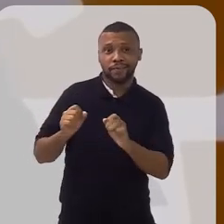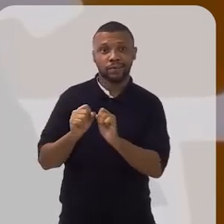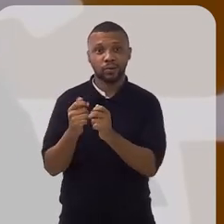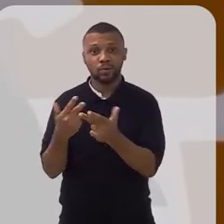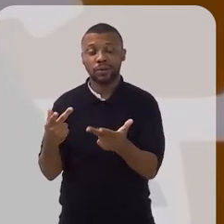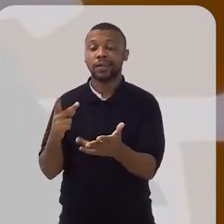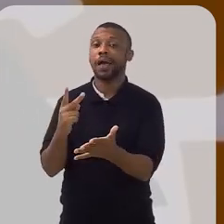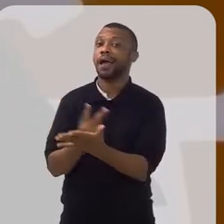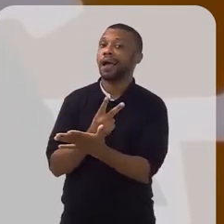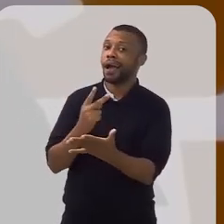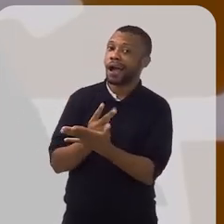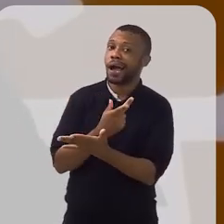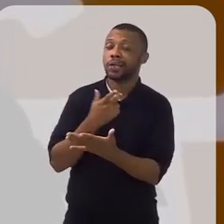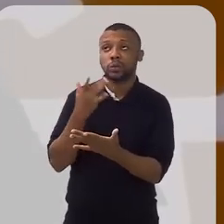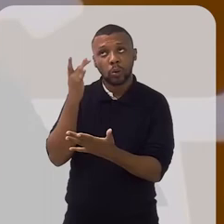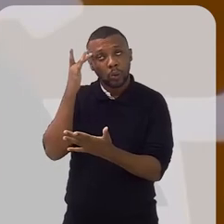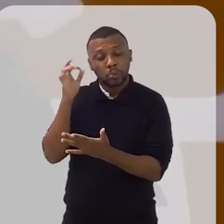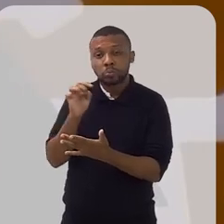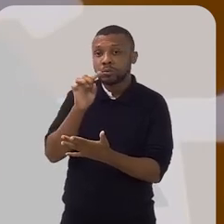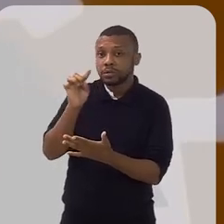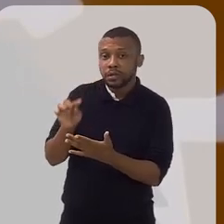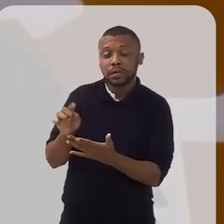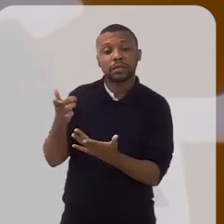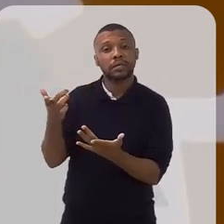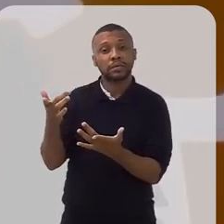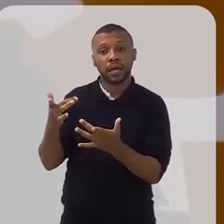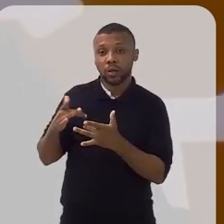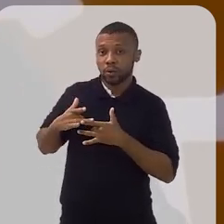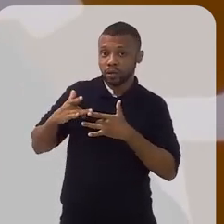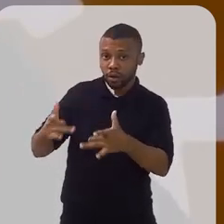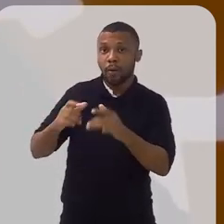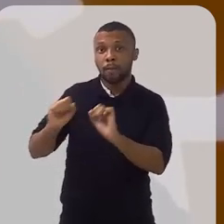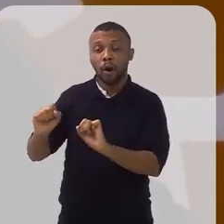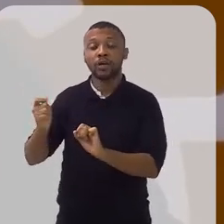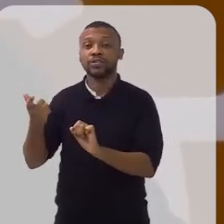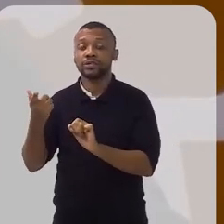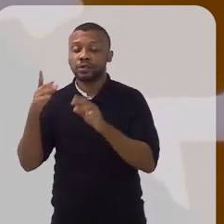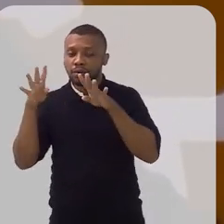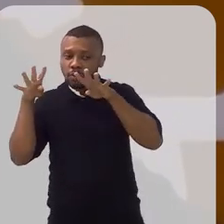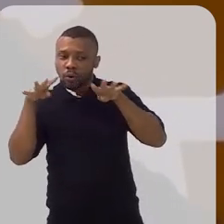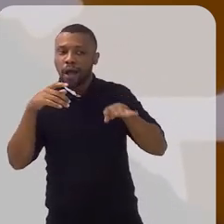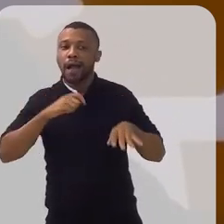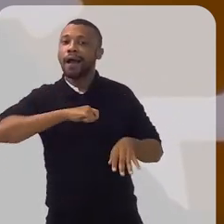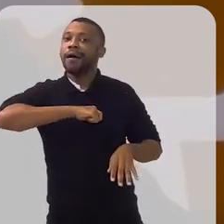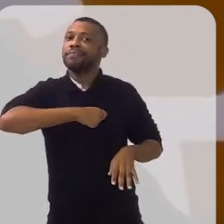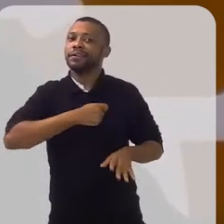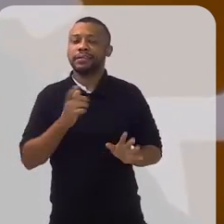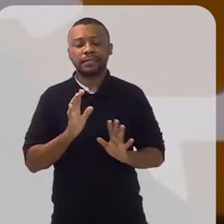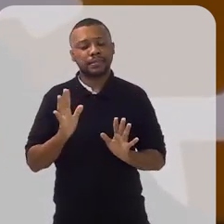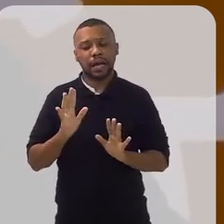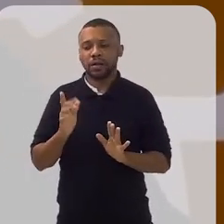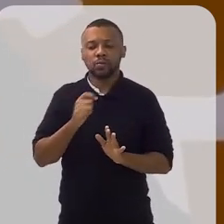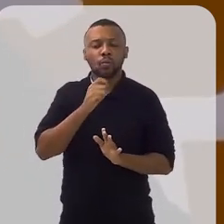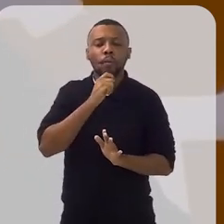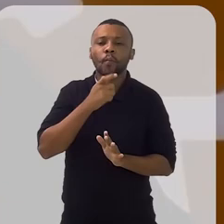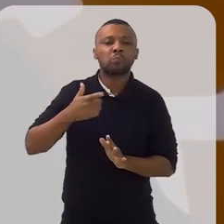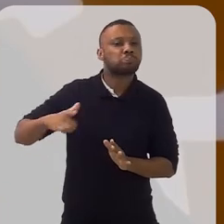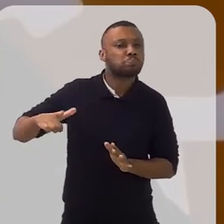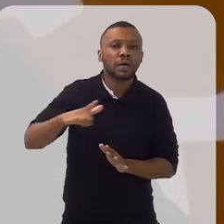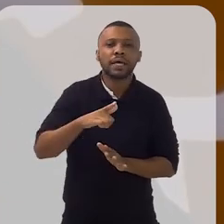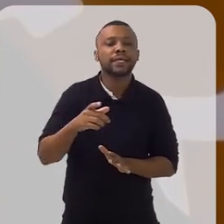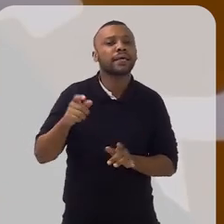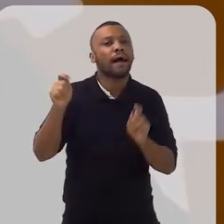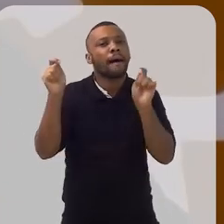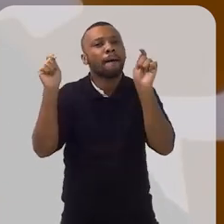medo de doar, de fazer alguma coisa errada. Eu não sei se essa doação pode chamar algum tipo de fiscalização para a minha declaração. Isso não